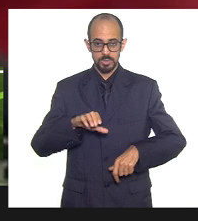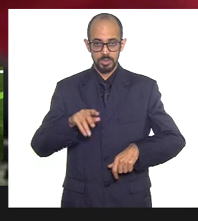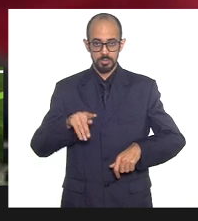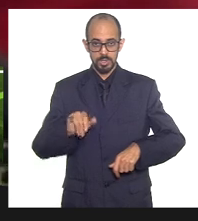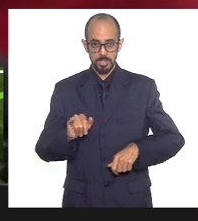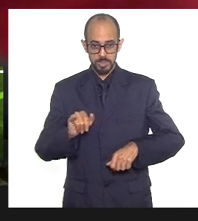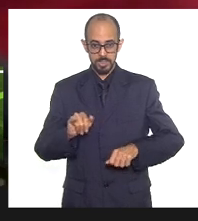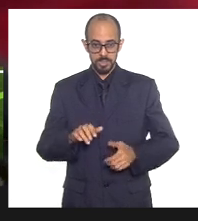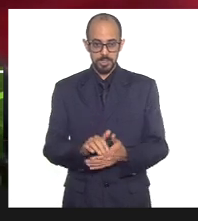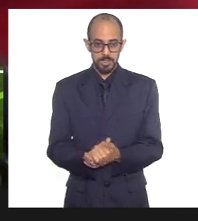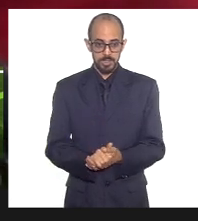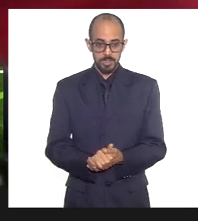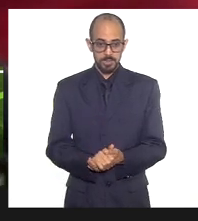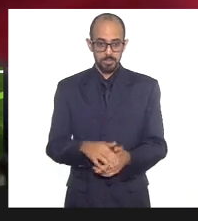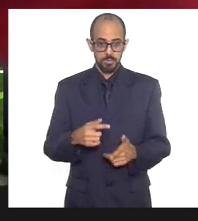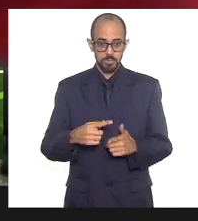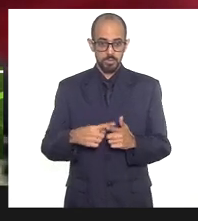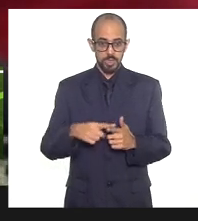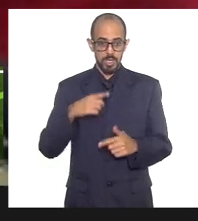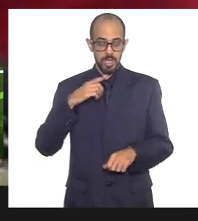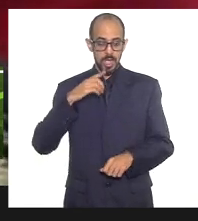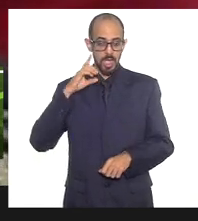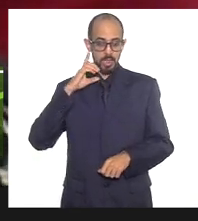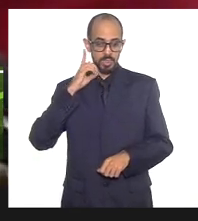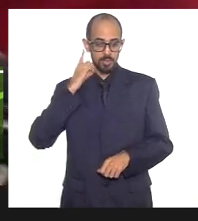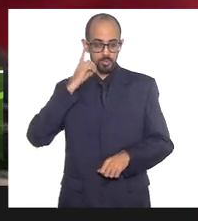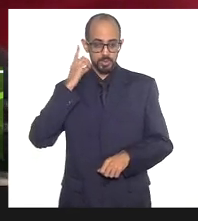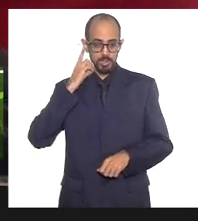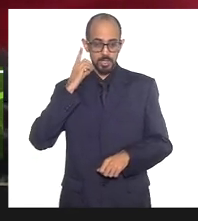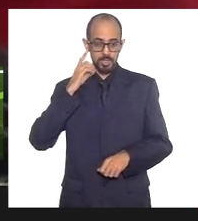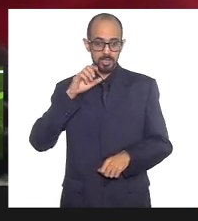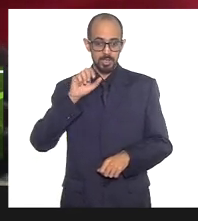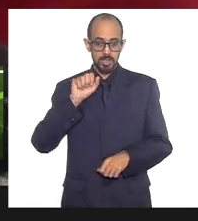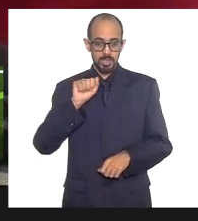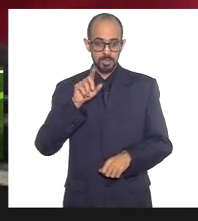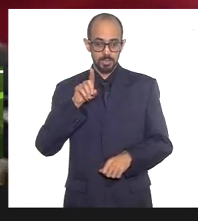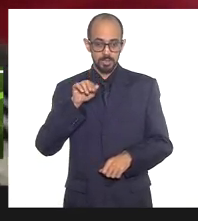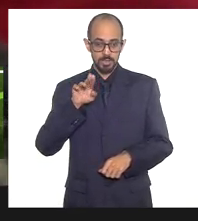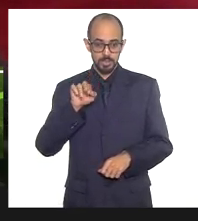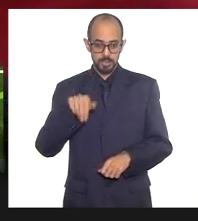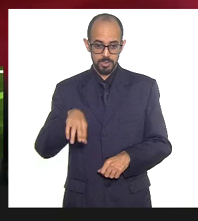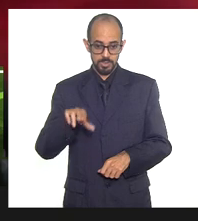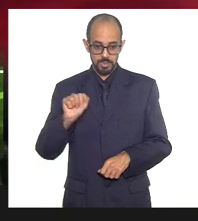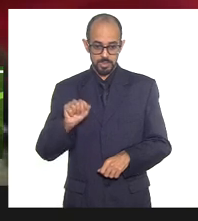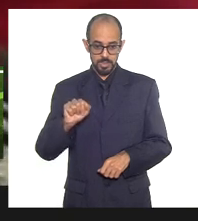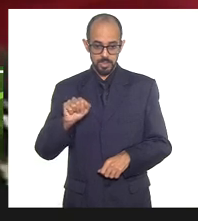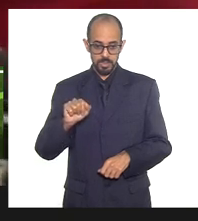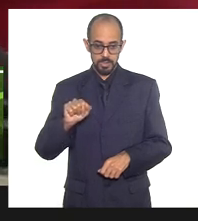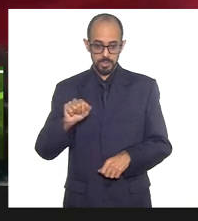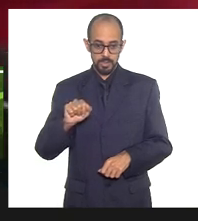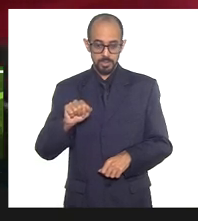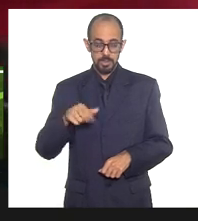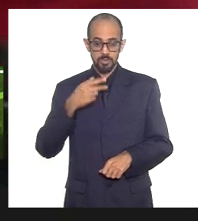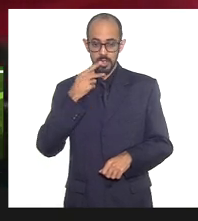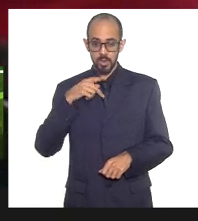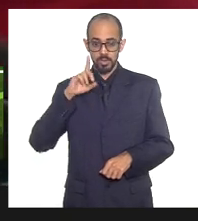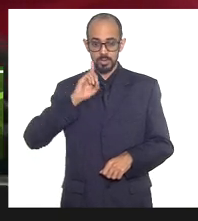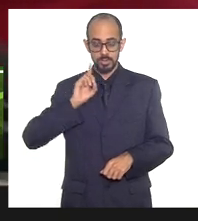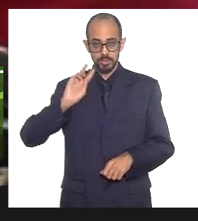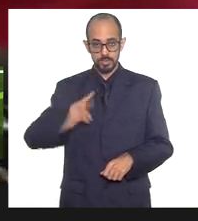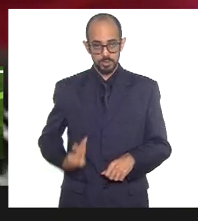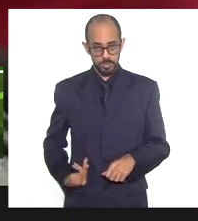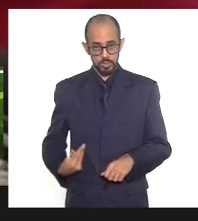entendo a preocupação da deputada Adriana, né, quando se referir à Secretaria de Direitos Humanos e não à Secretaria de